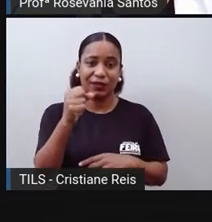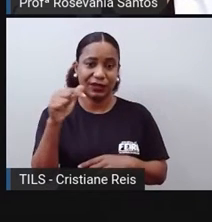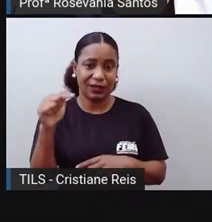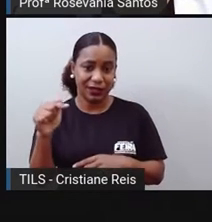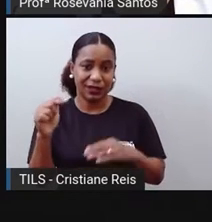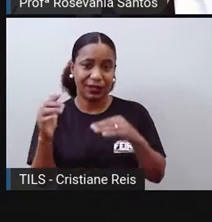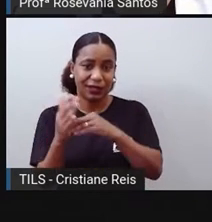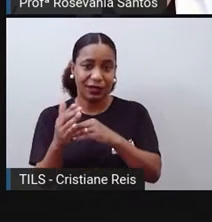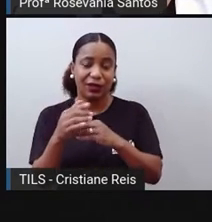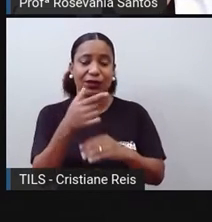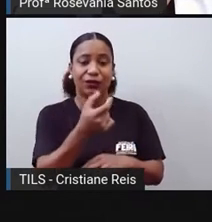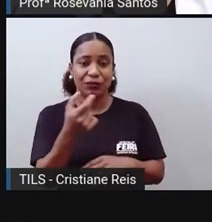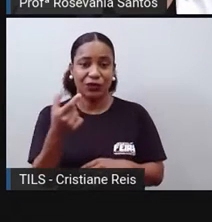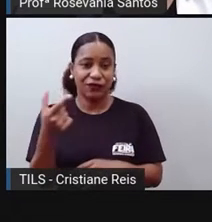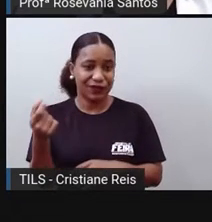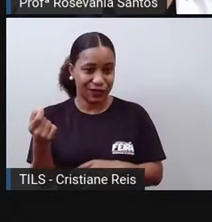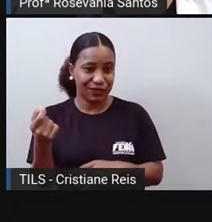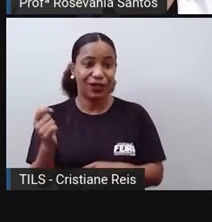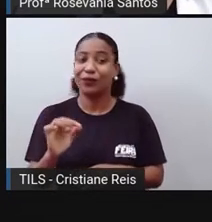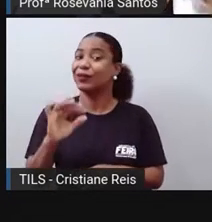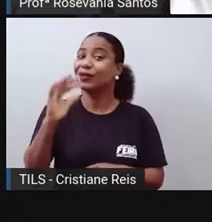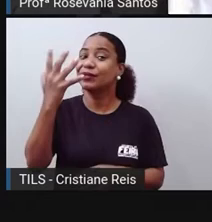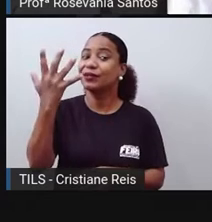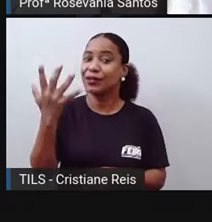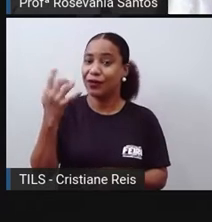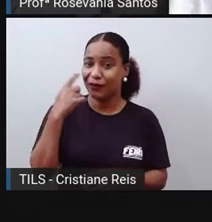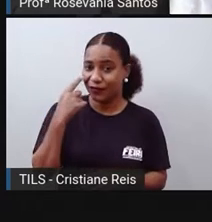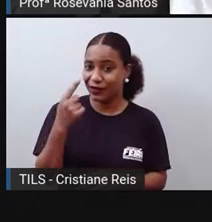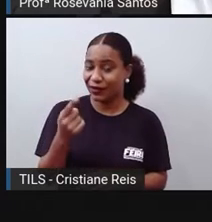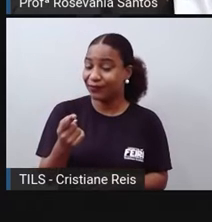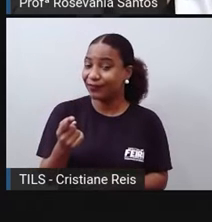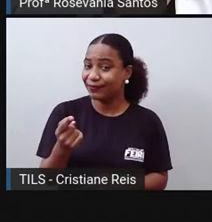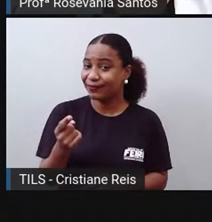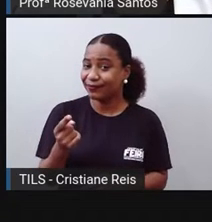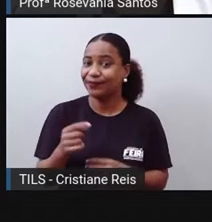2020, aqui, a PRO colocou um evento aqui, né? O da pandemia, né?